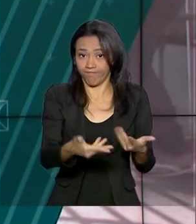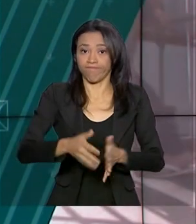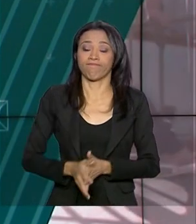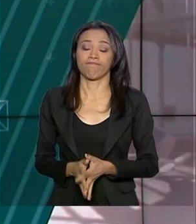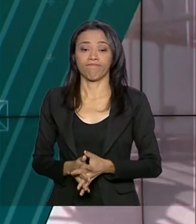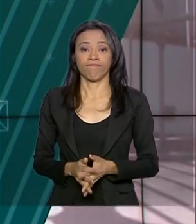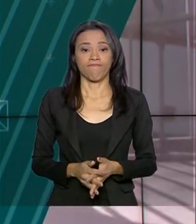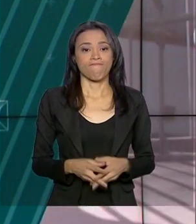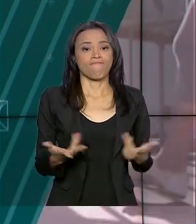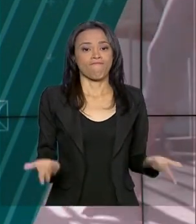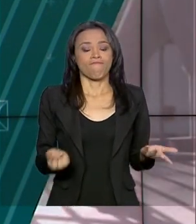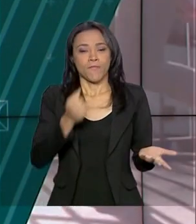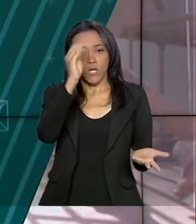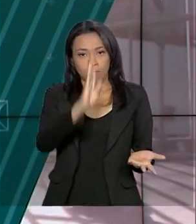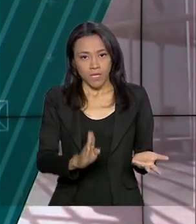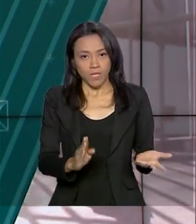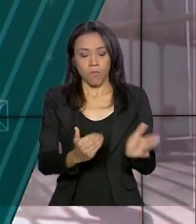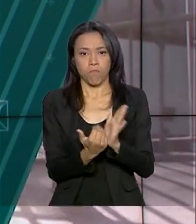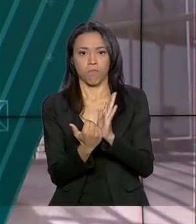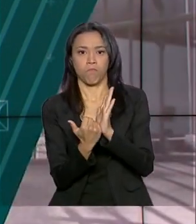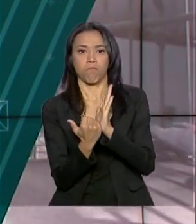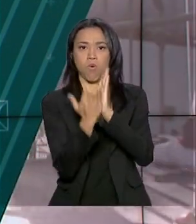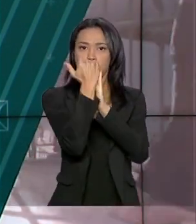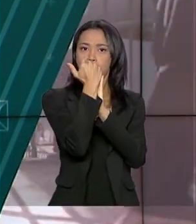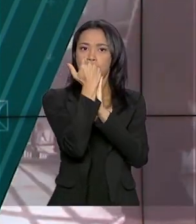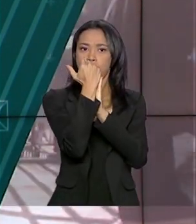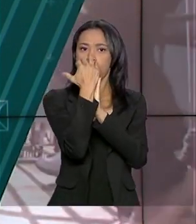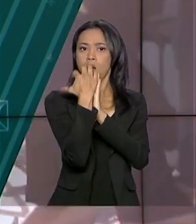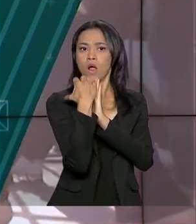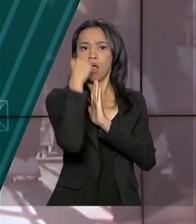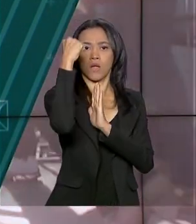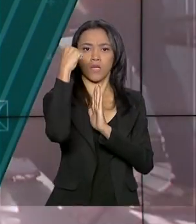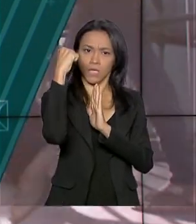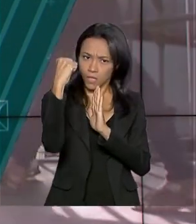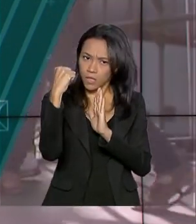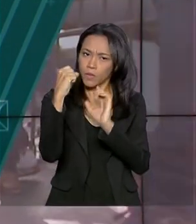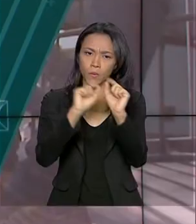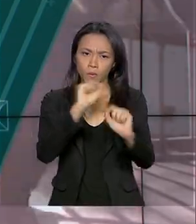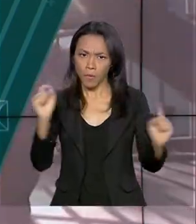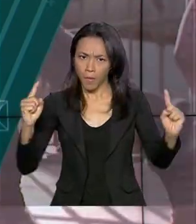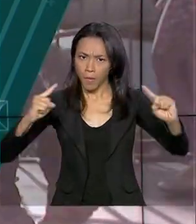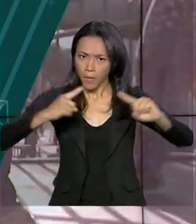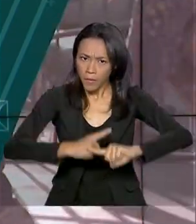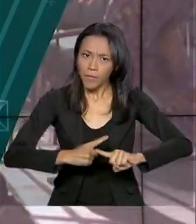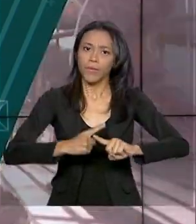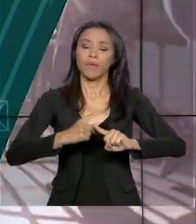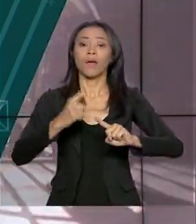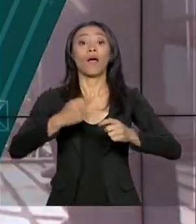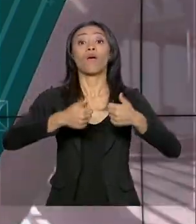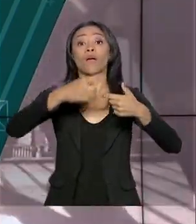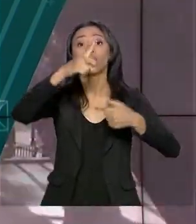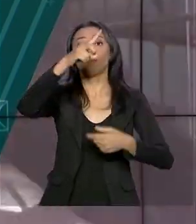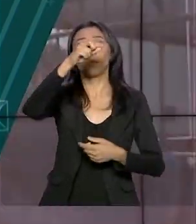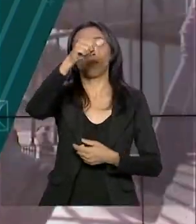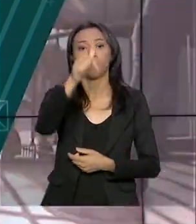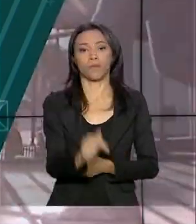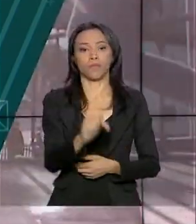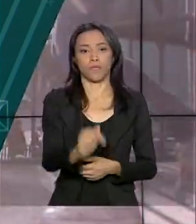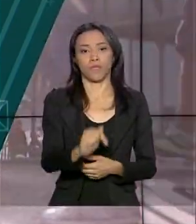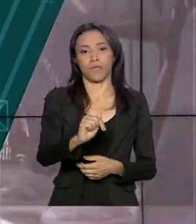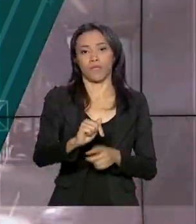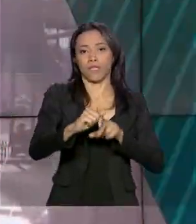E o Brasil subiu de posição no ranking global de competitividade e agora ocupa a posição de número 71.